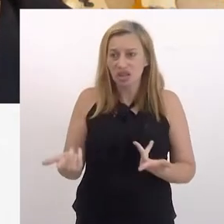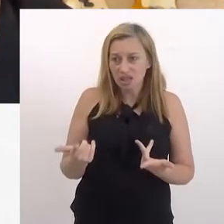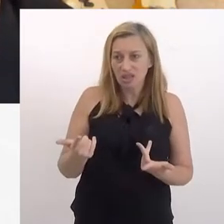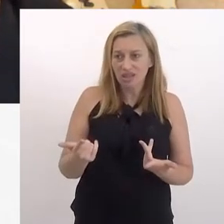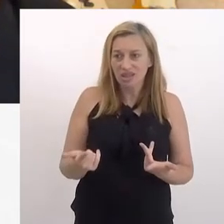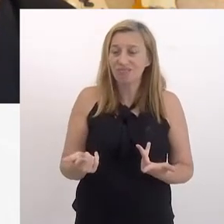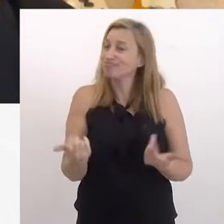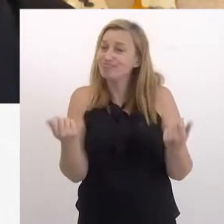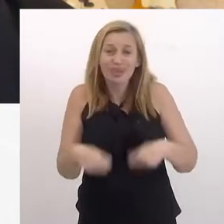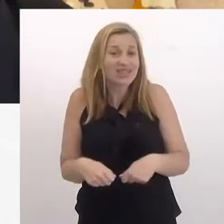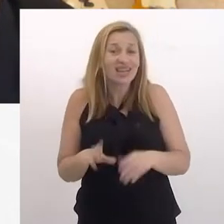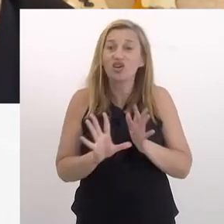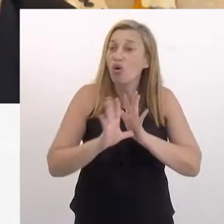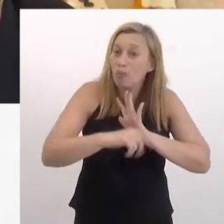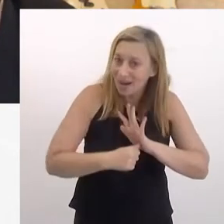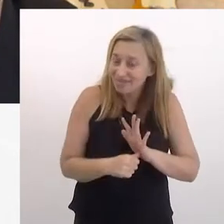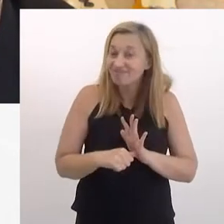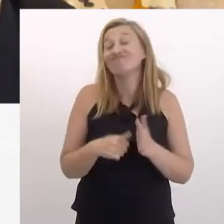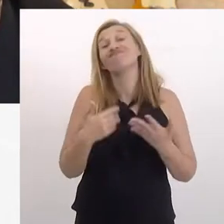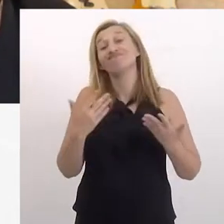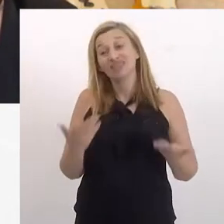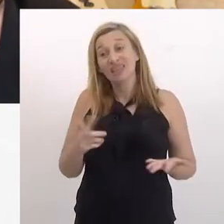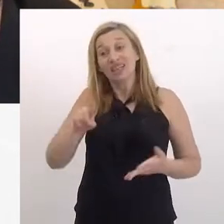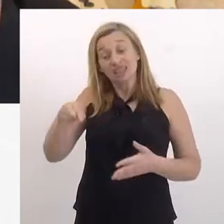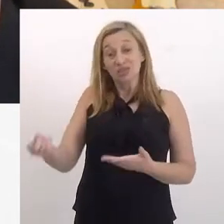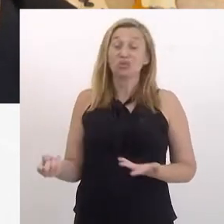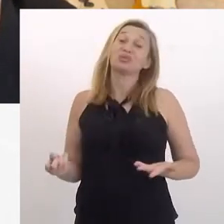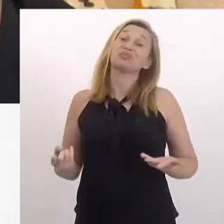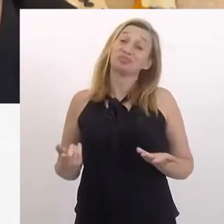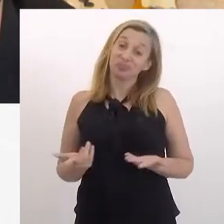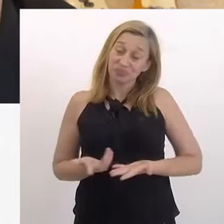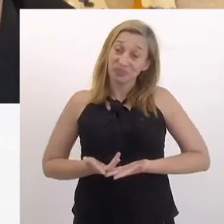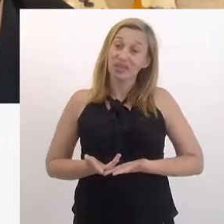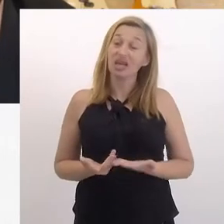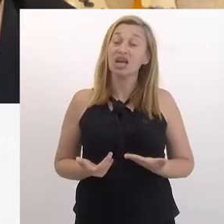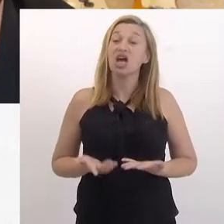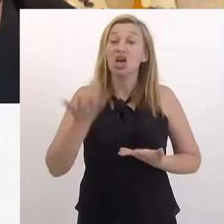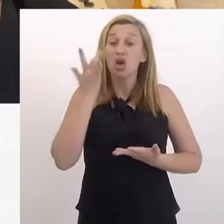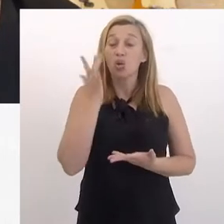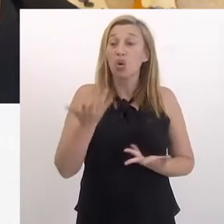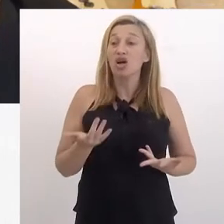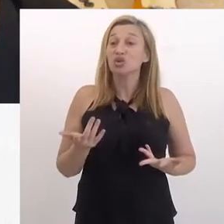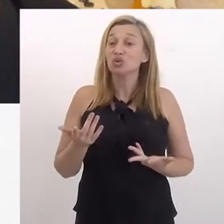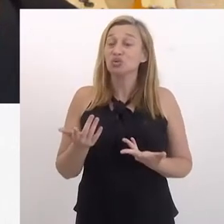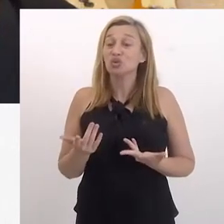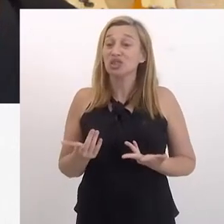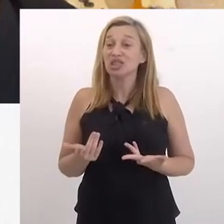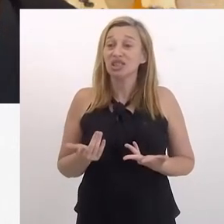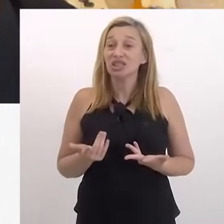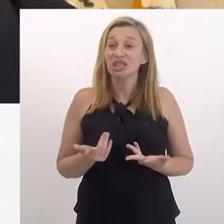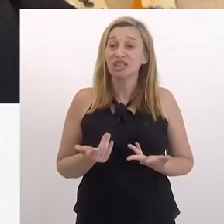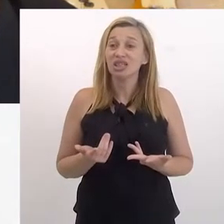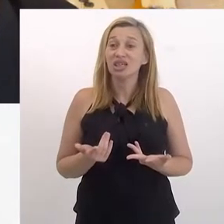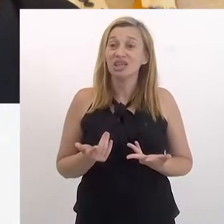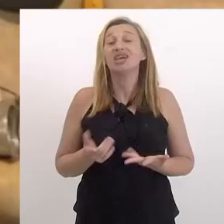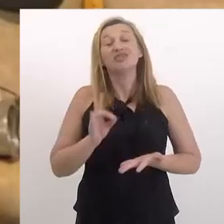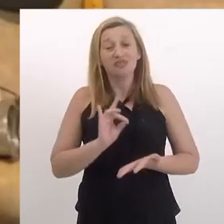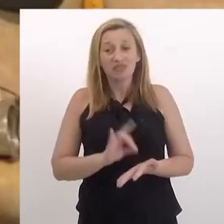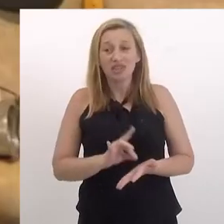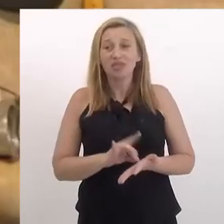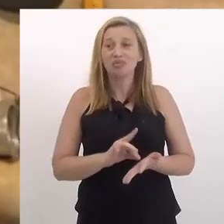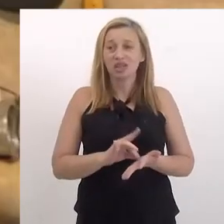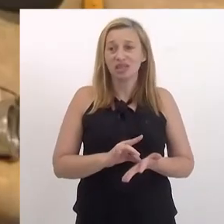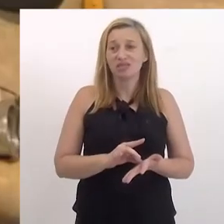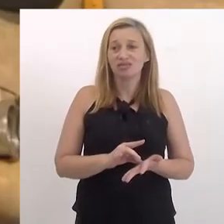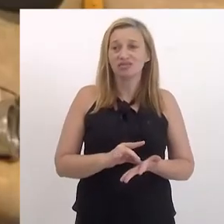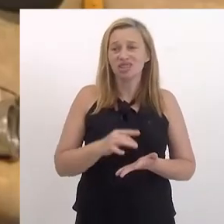oportunidade e que ninguém precisasse roubar as coisas dos outros. Eu acho que isso é